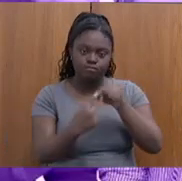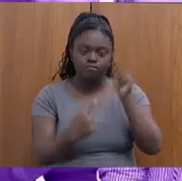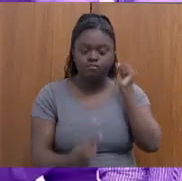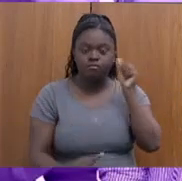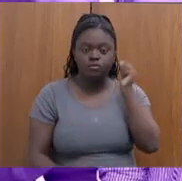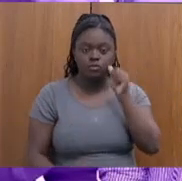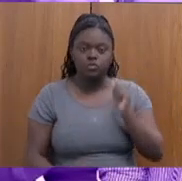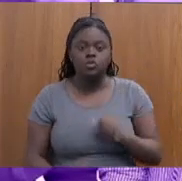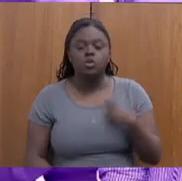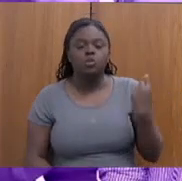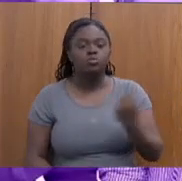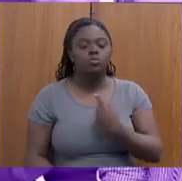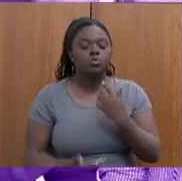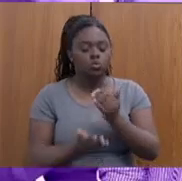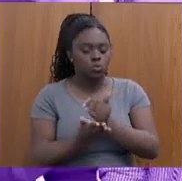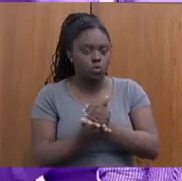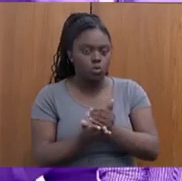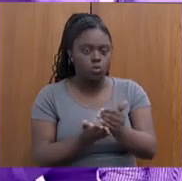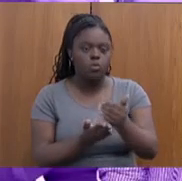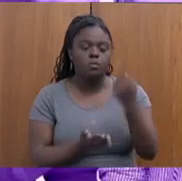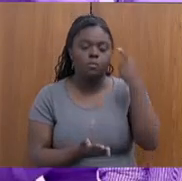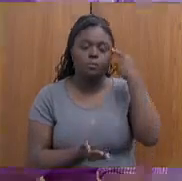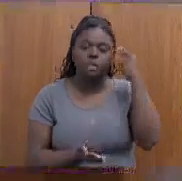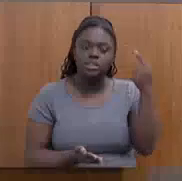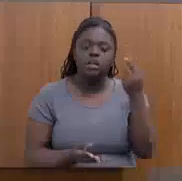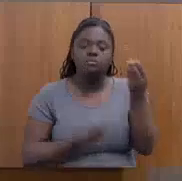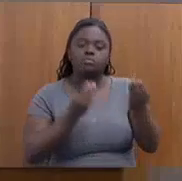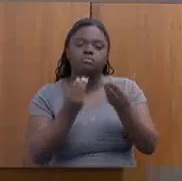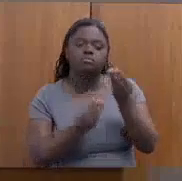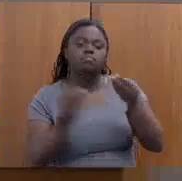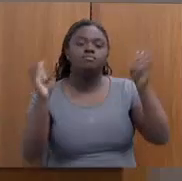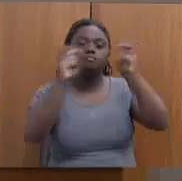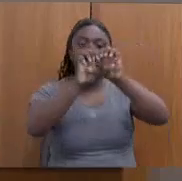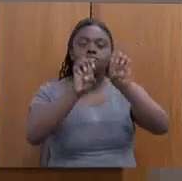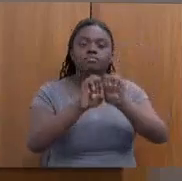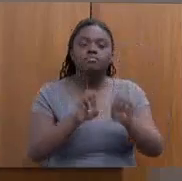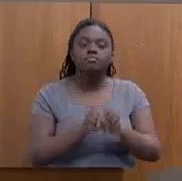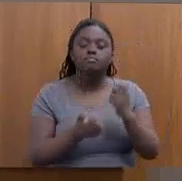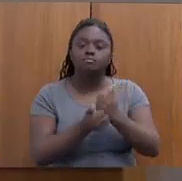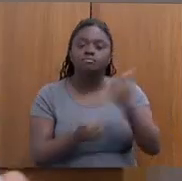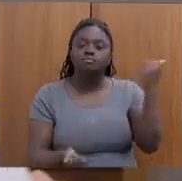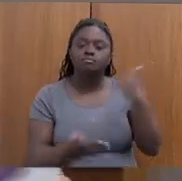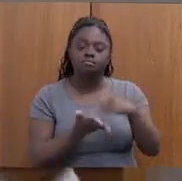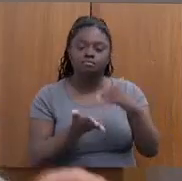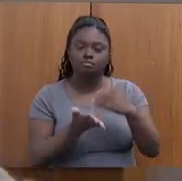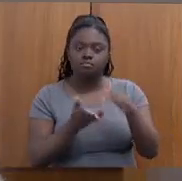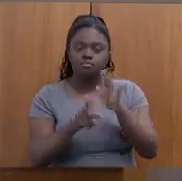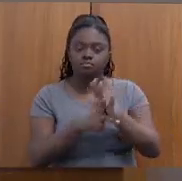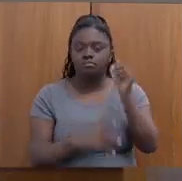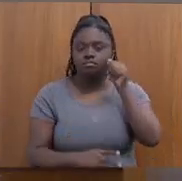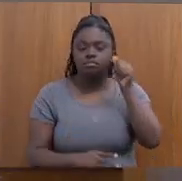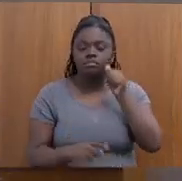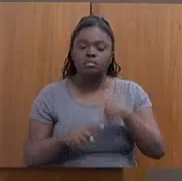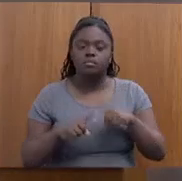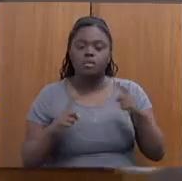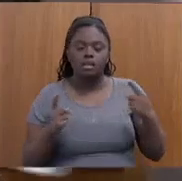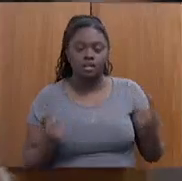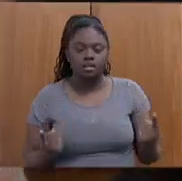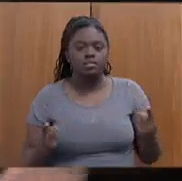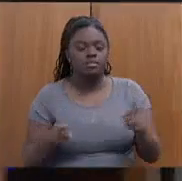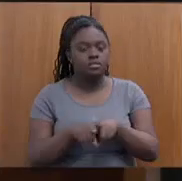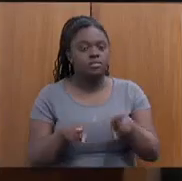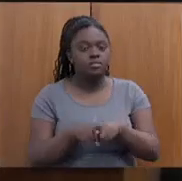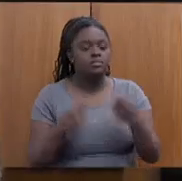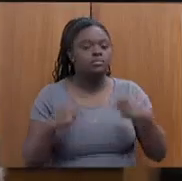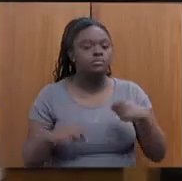como nós estamos inicialmente pensando a estruturação da Subsecretaria de Mulheres. Mas eu também não posso deixar de falar